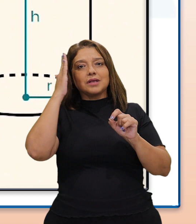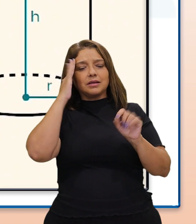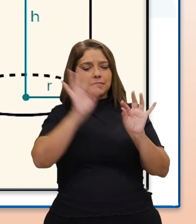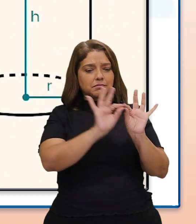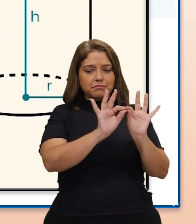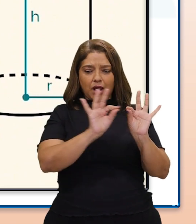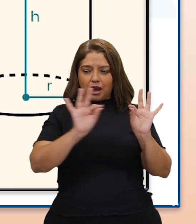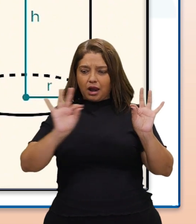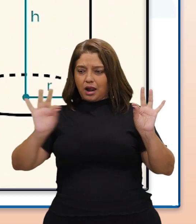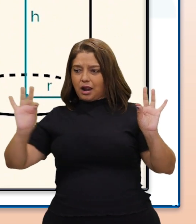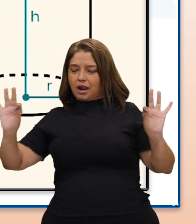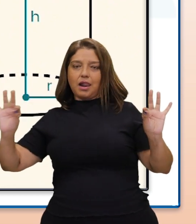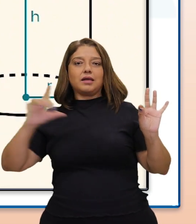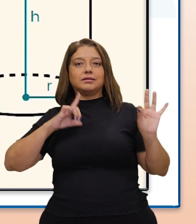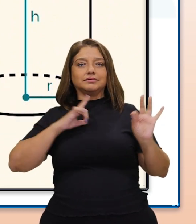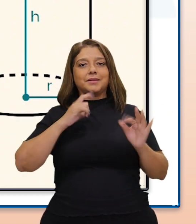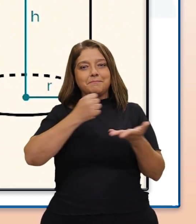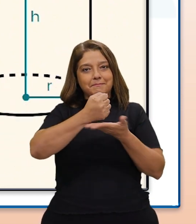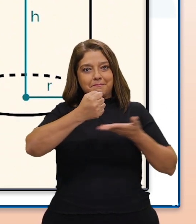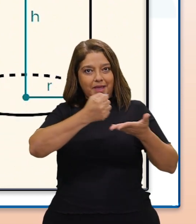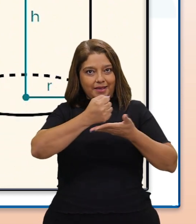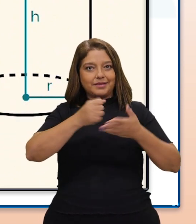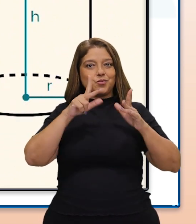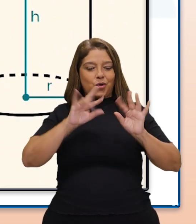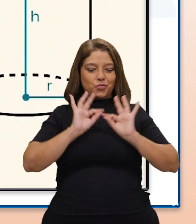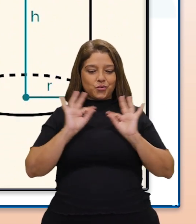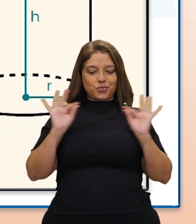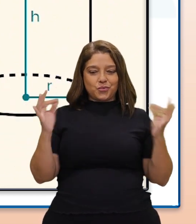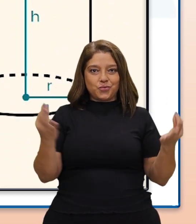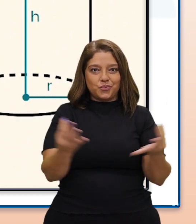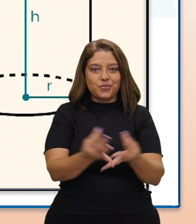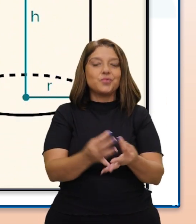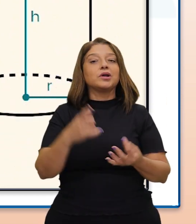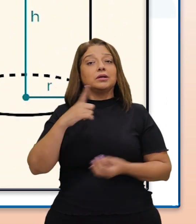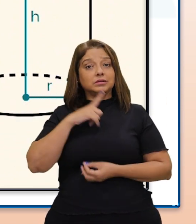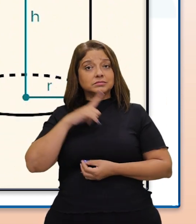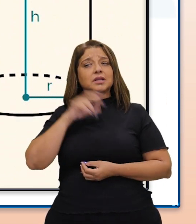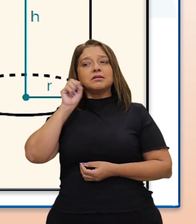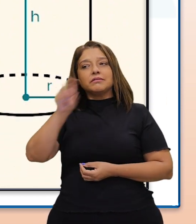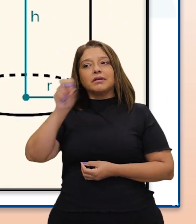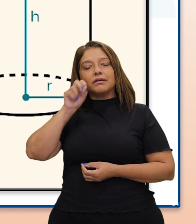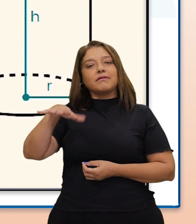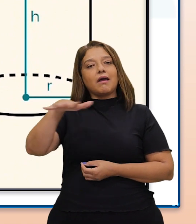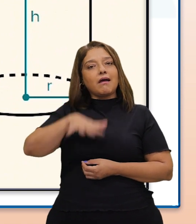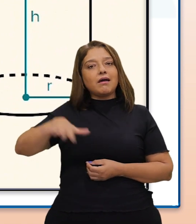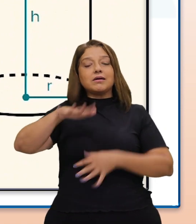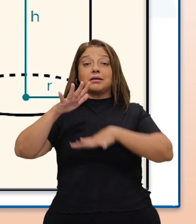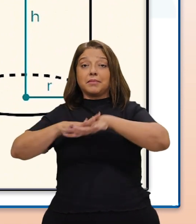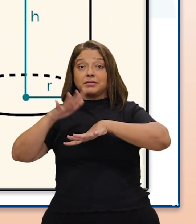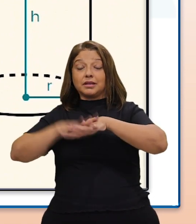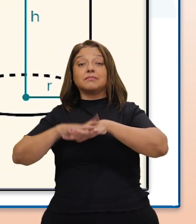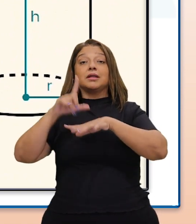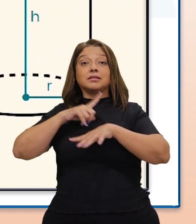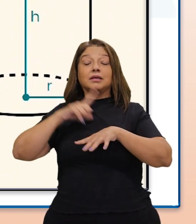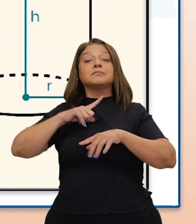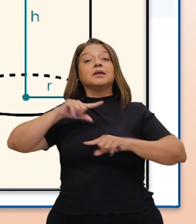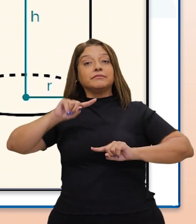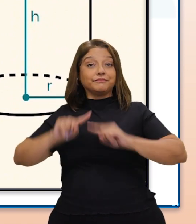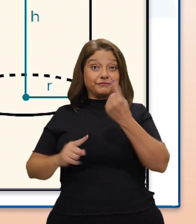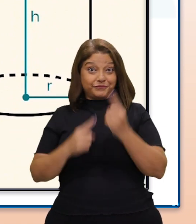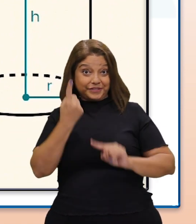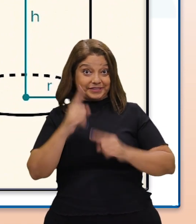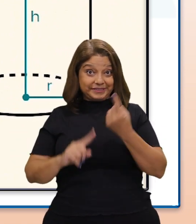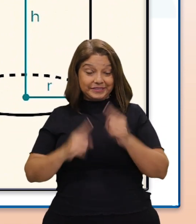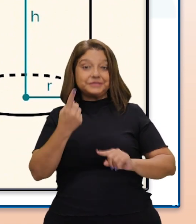constante das bases. Os cilindros aparecem em muitas áreas da matemática e da física, incluindo geometria,